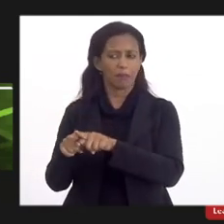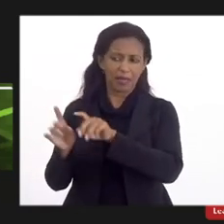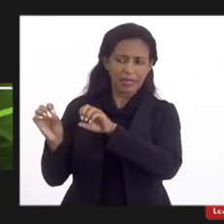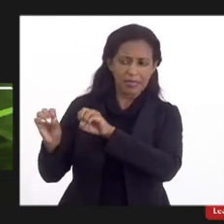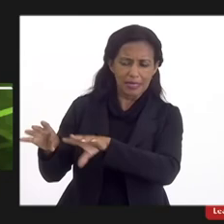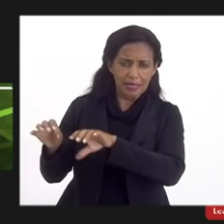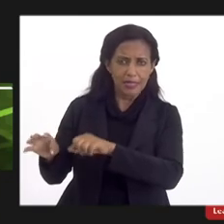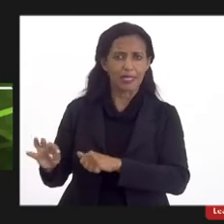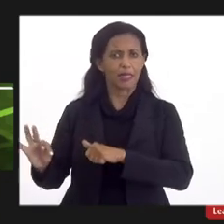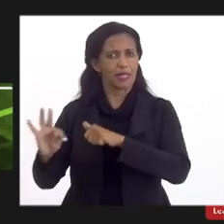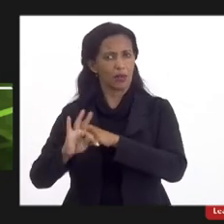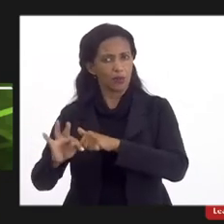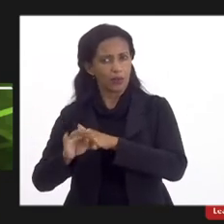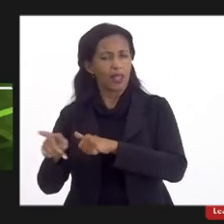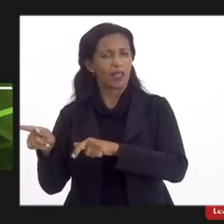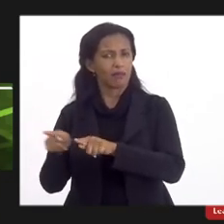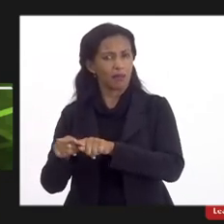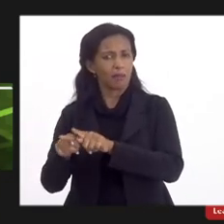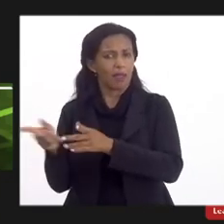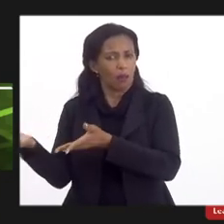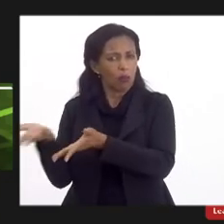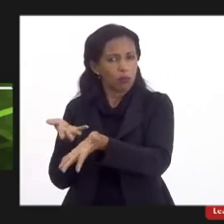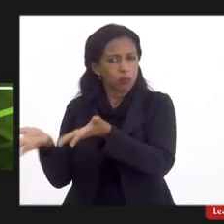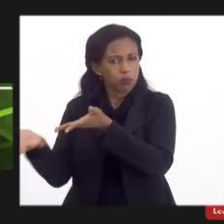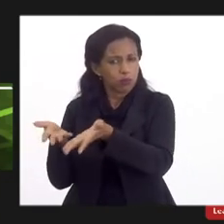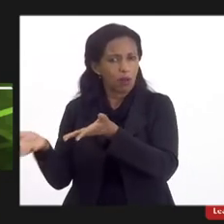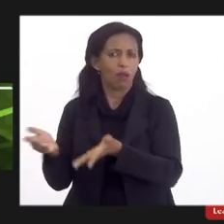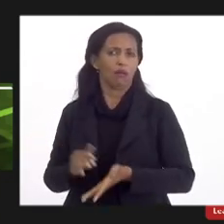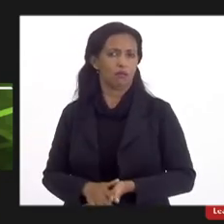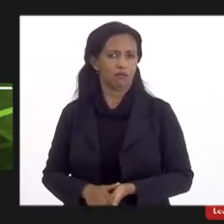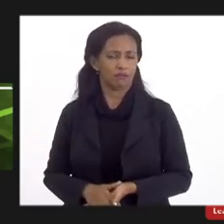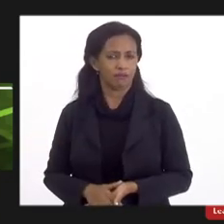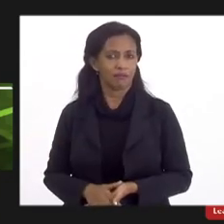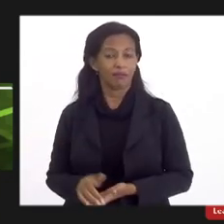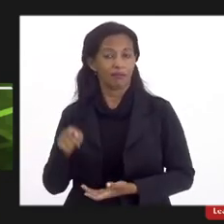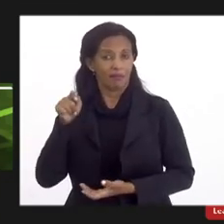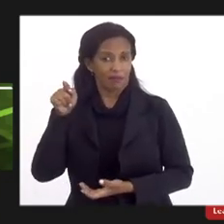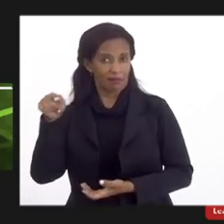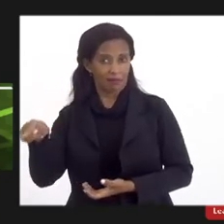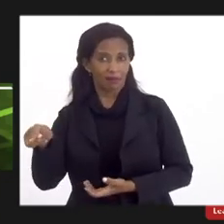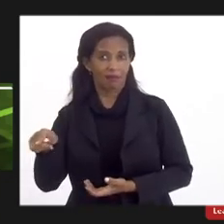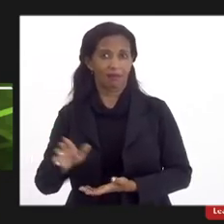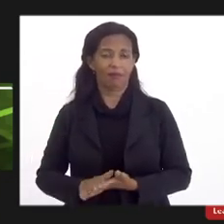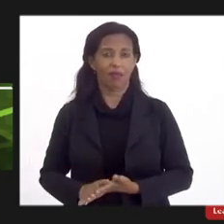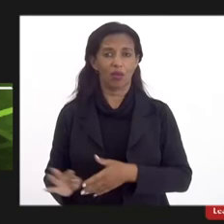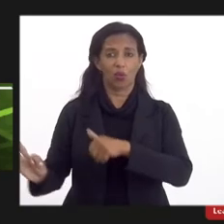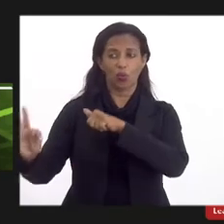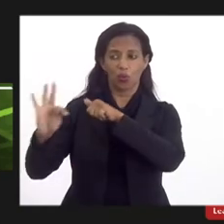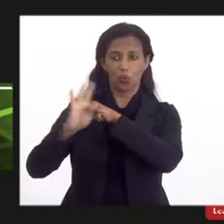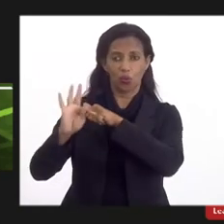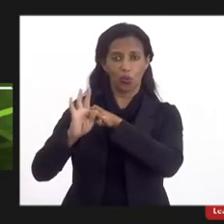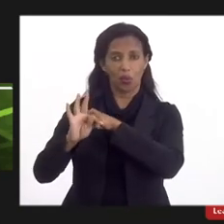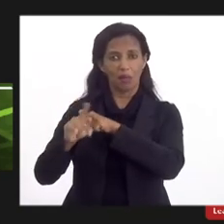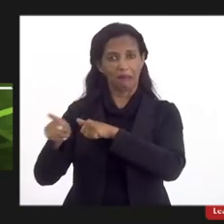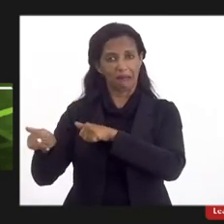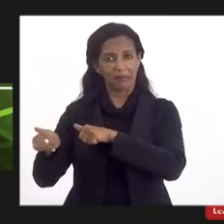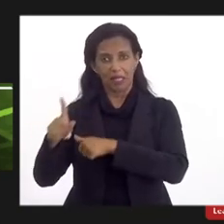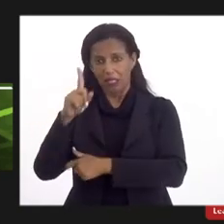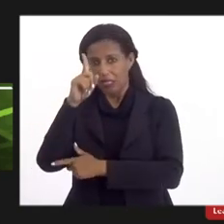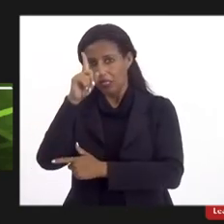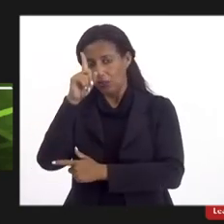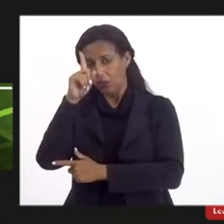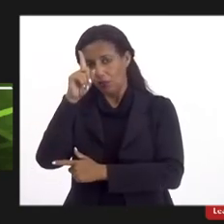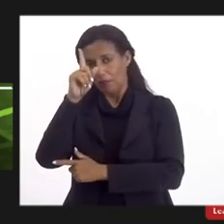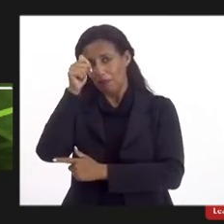técnico também é um preceptor a seu modo lá o técnico passa fome pra